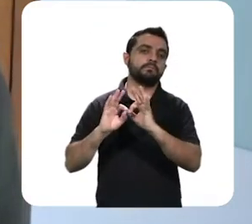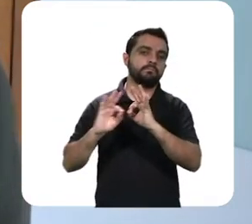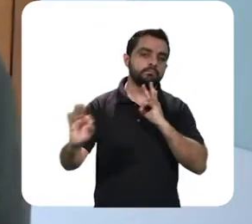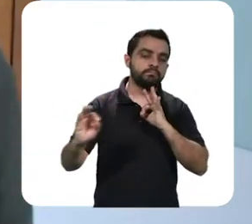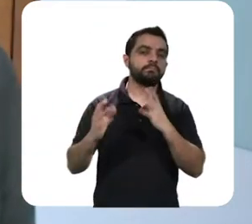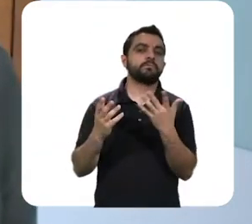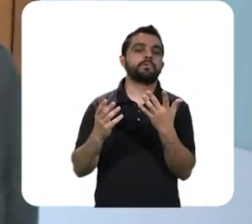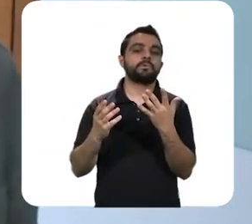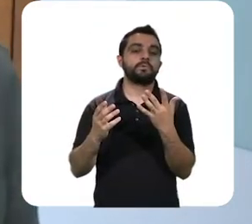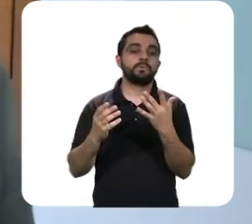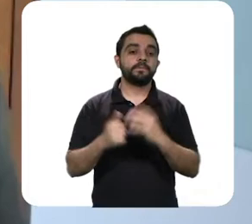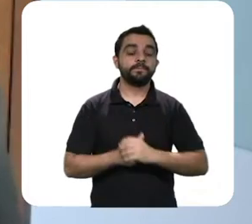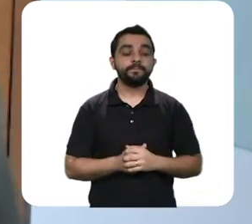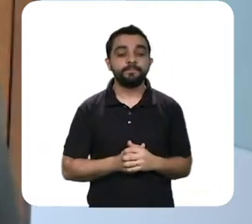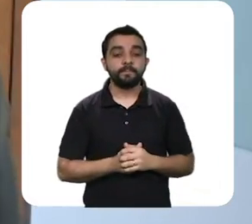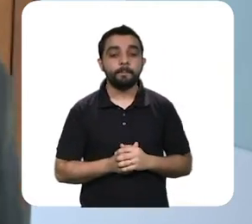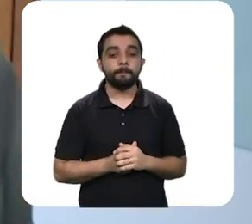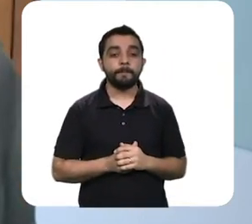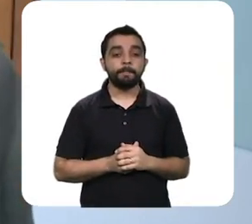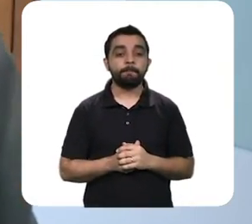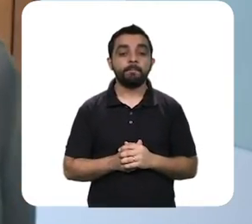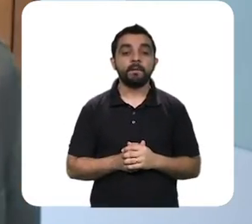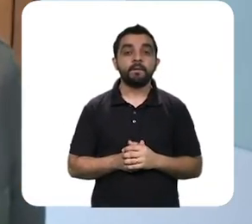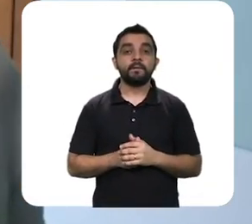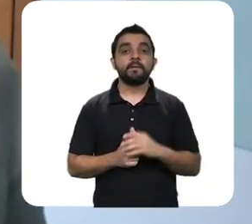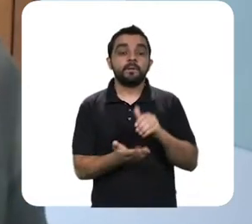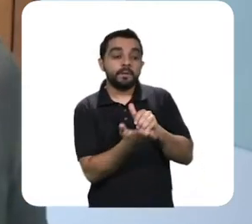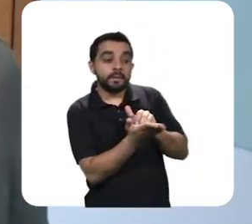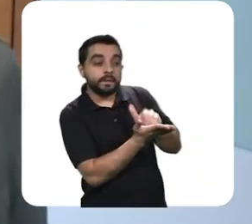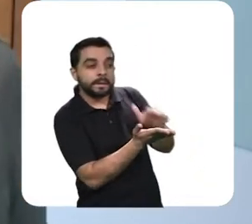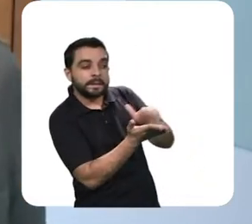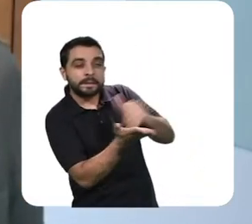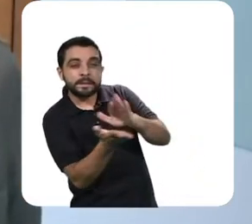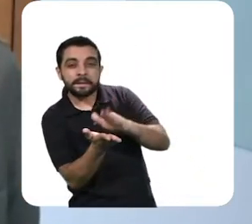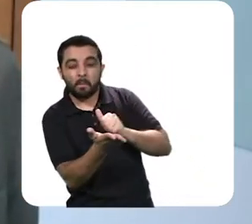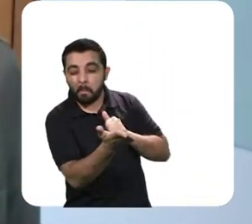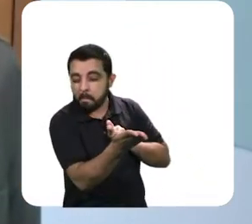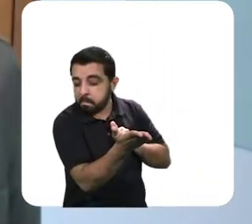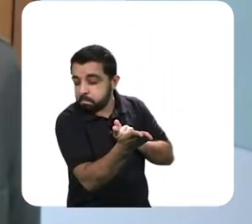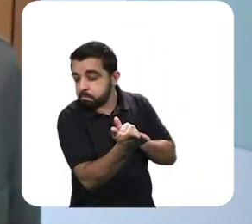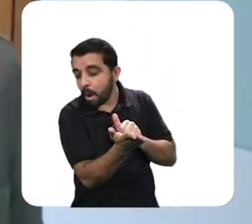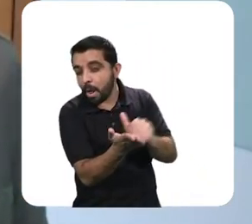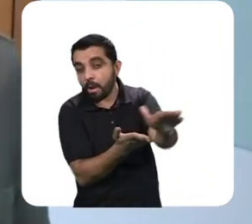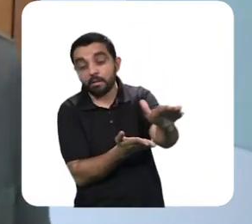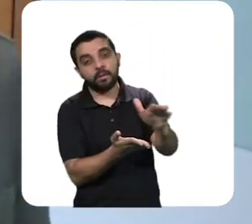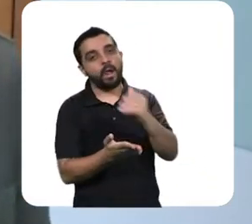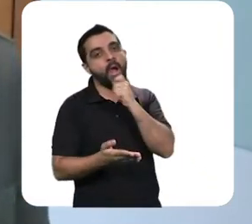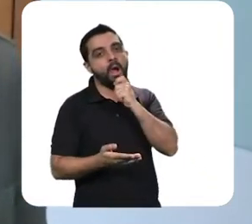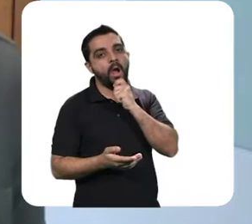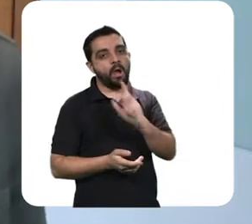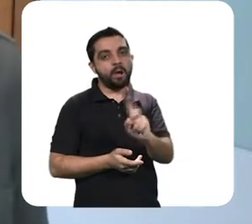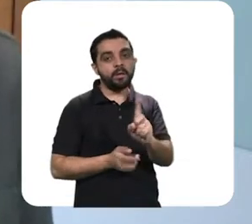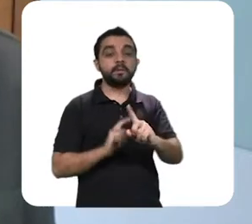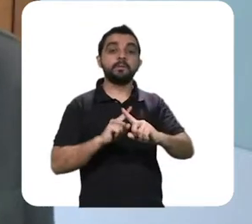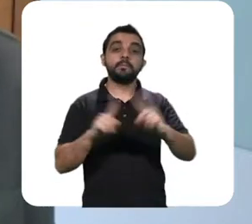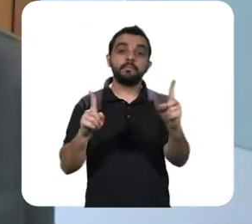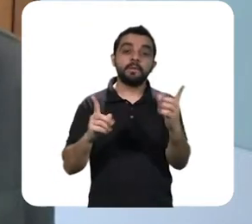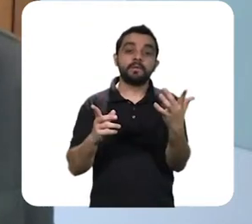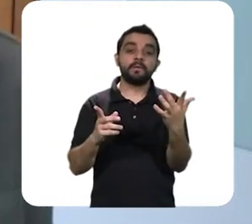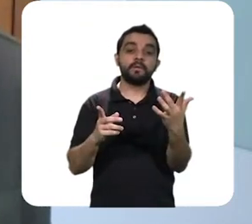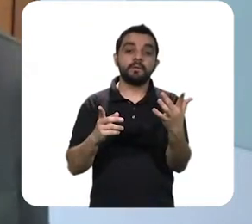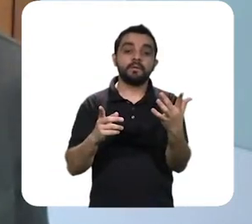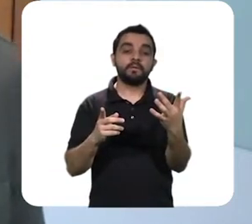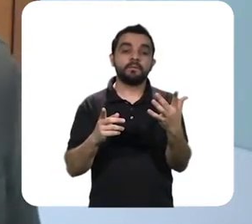atividade laboral, ainda não houve demissão em massa, mas algumas pessoas estão paradas, né,